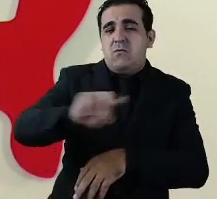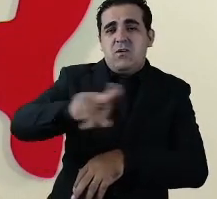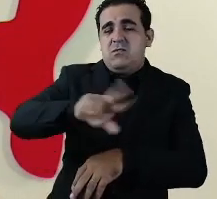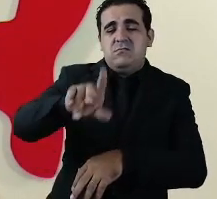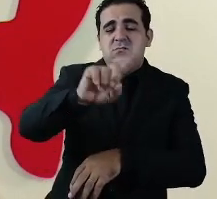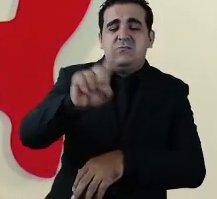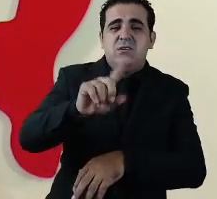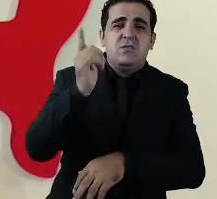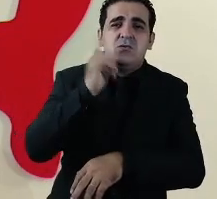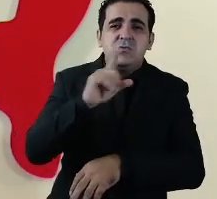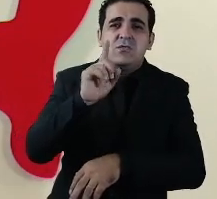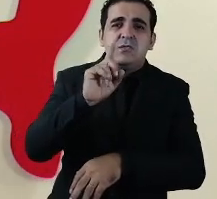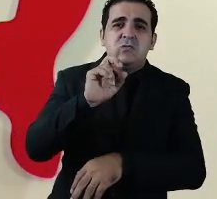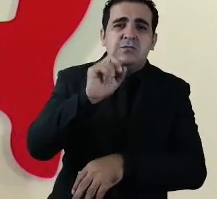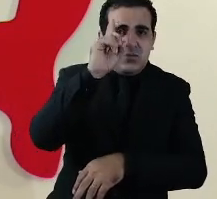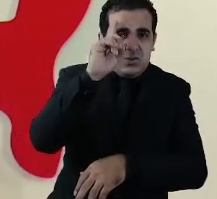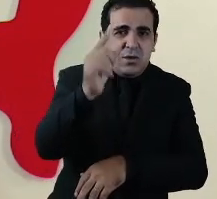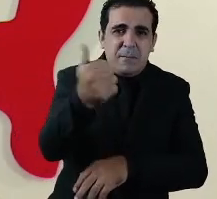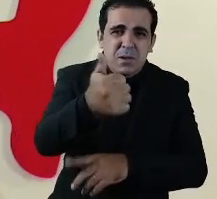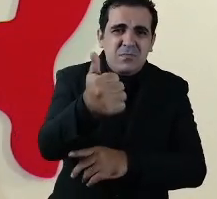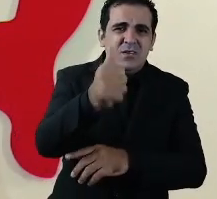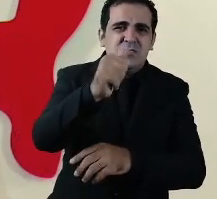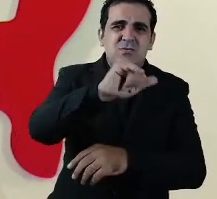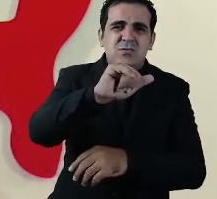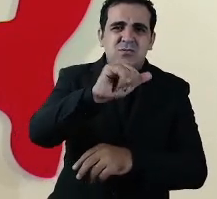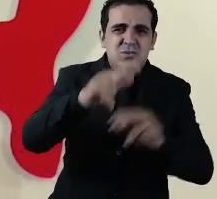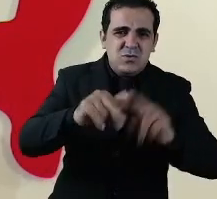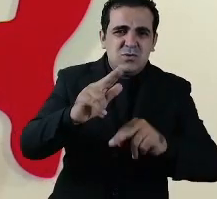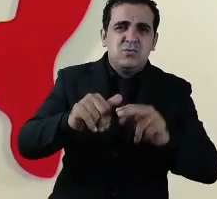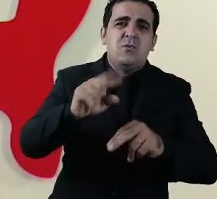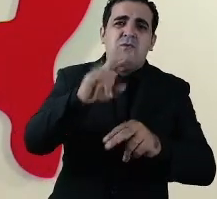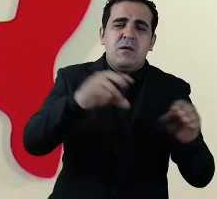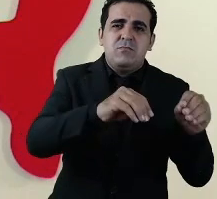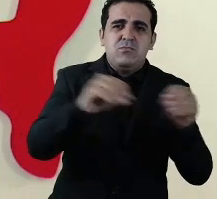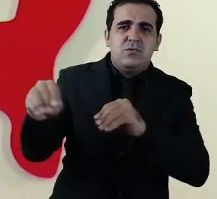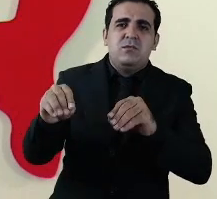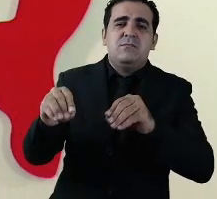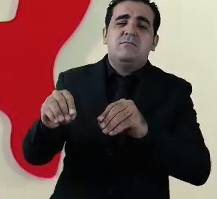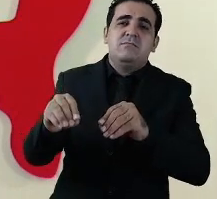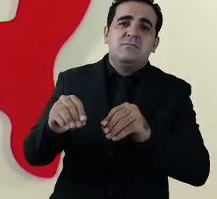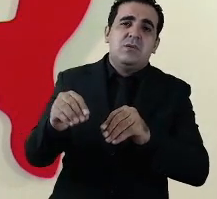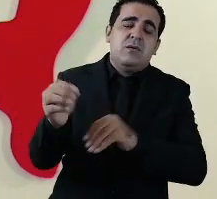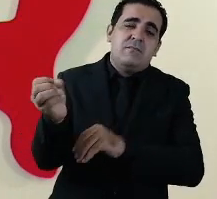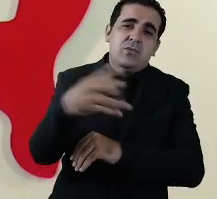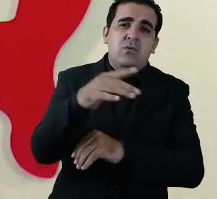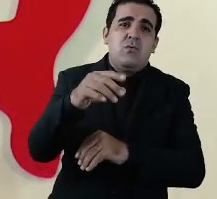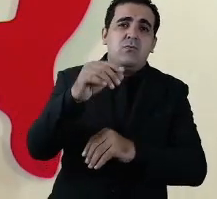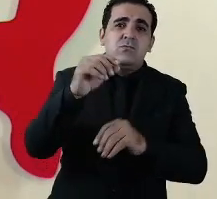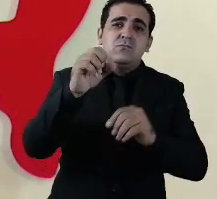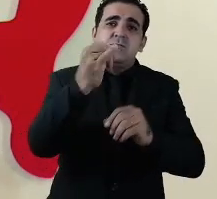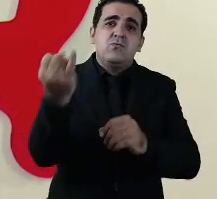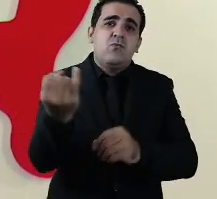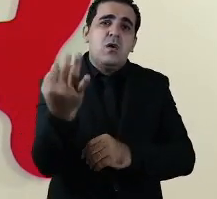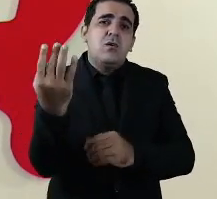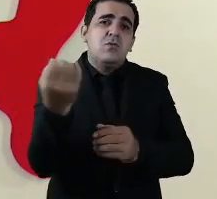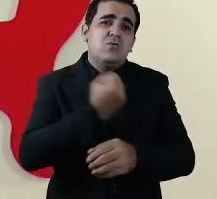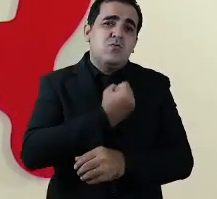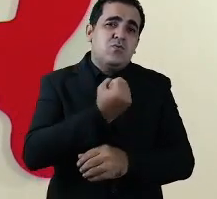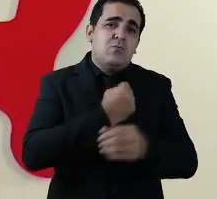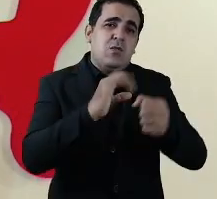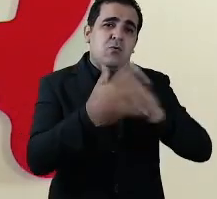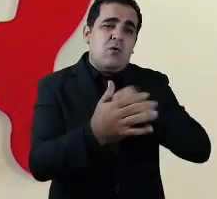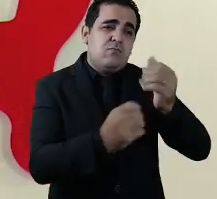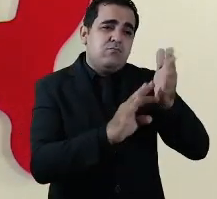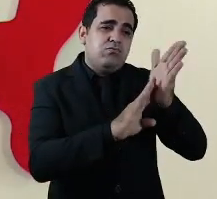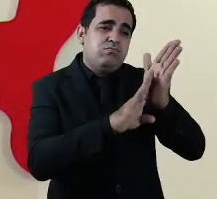no dia primeiro mas que nós vamos fixar esta data na próxima semana a luz dos indicadores concretos que nós